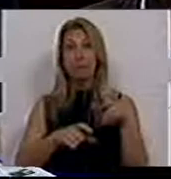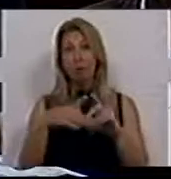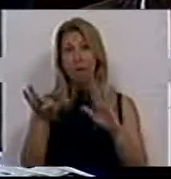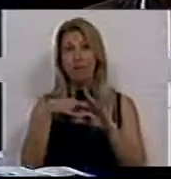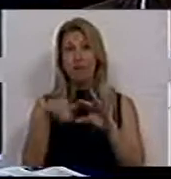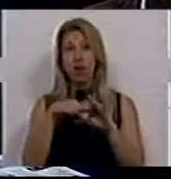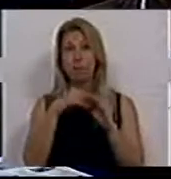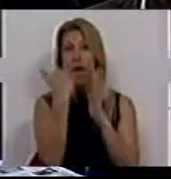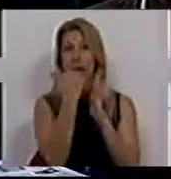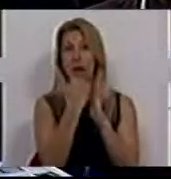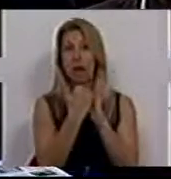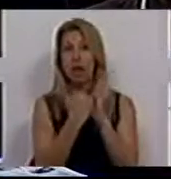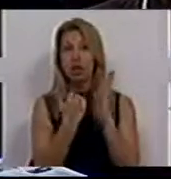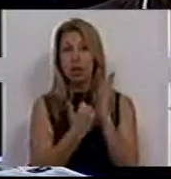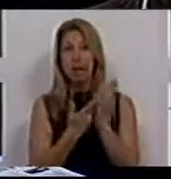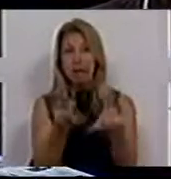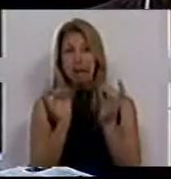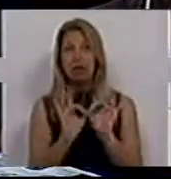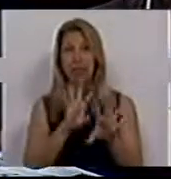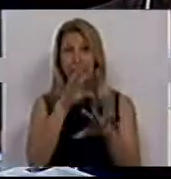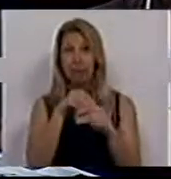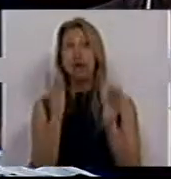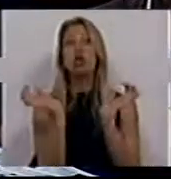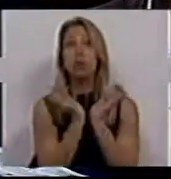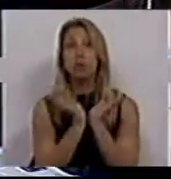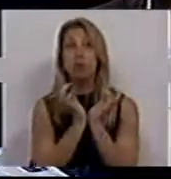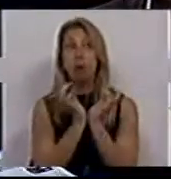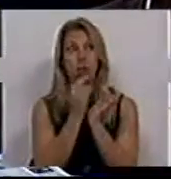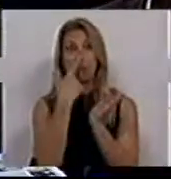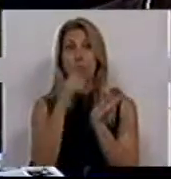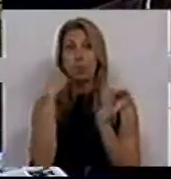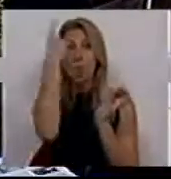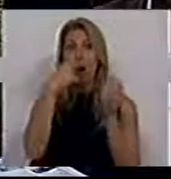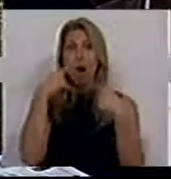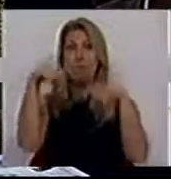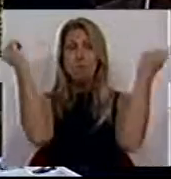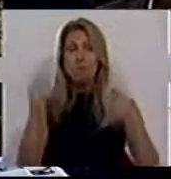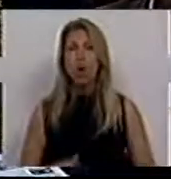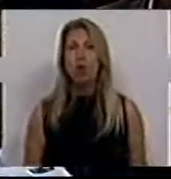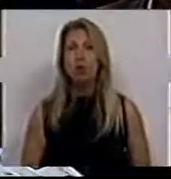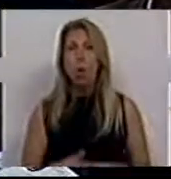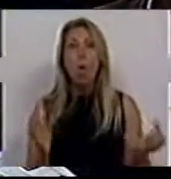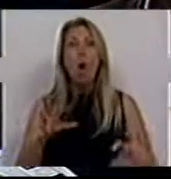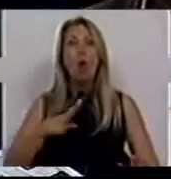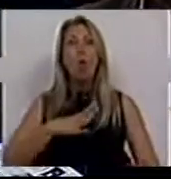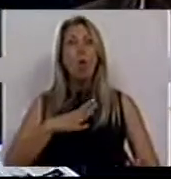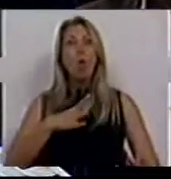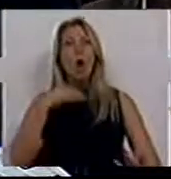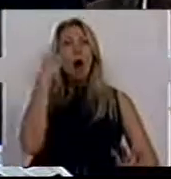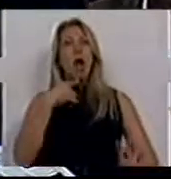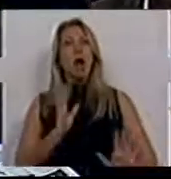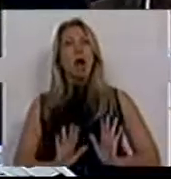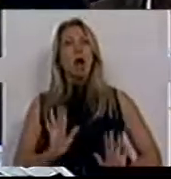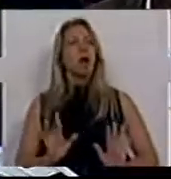dos despedimentos da Segurança Social têm vindo a público dar a cara, não têm tido qualquer medo, porque